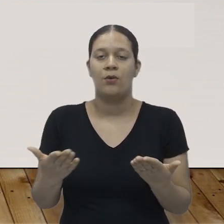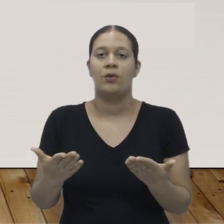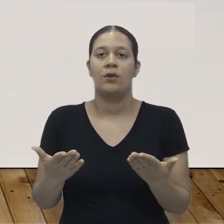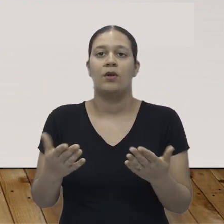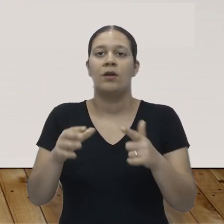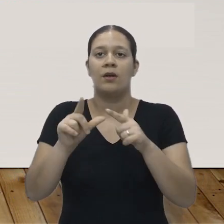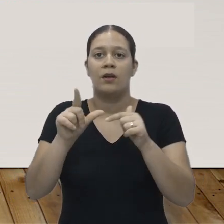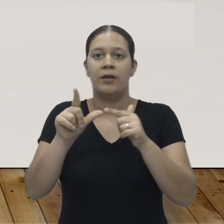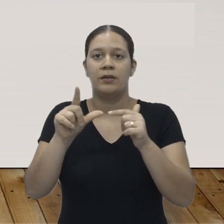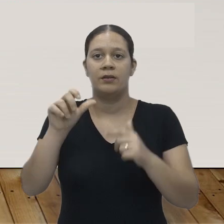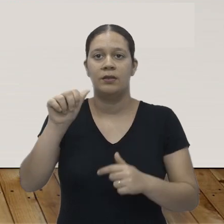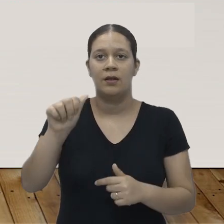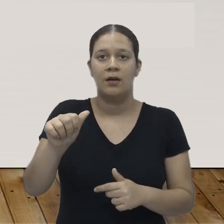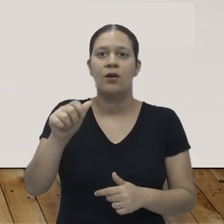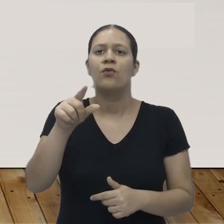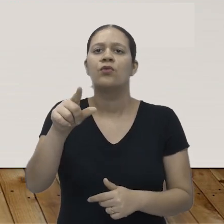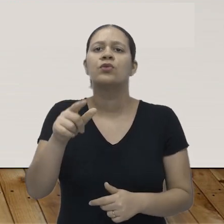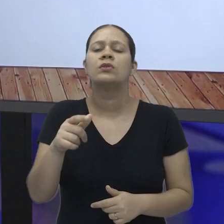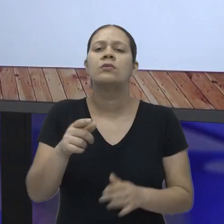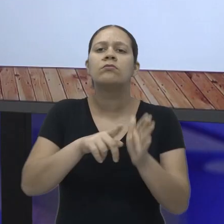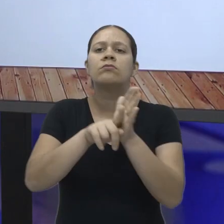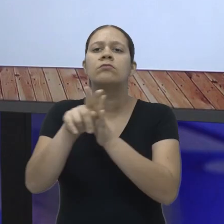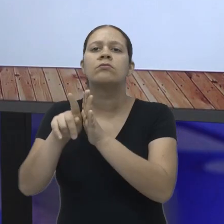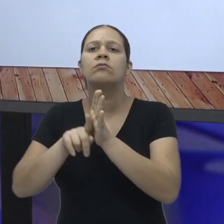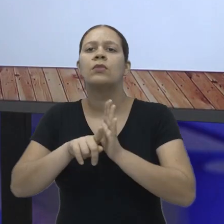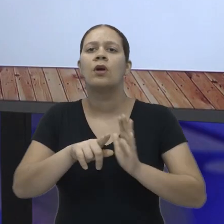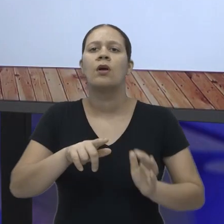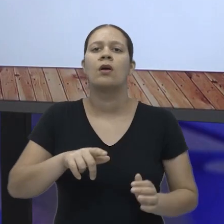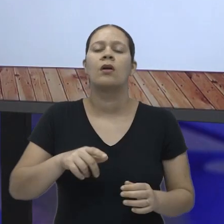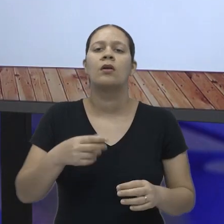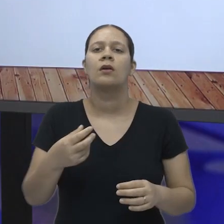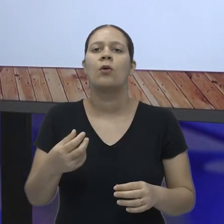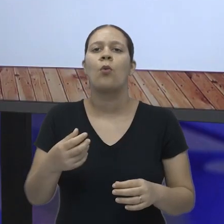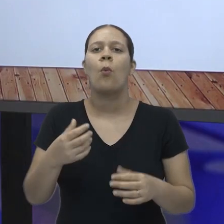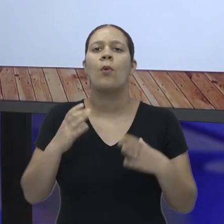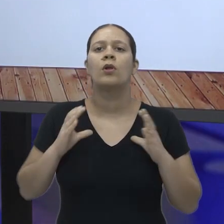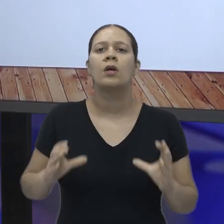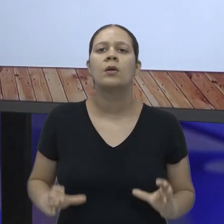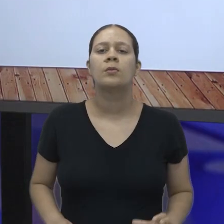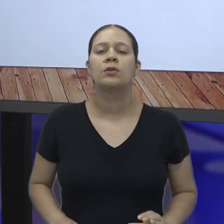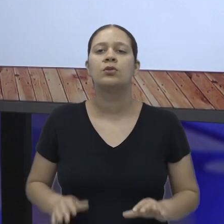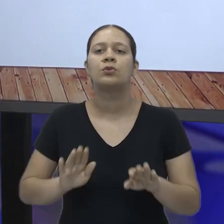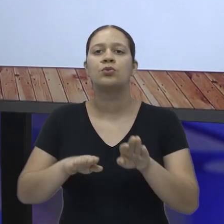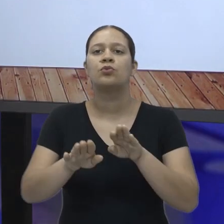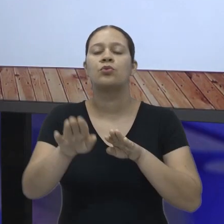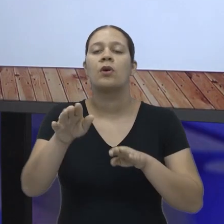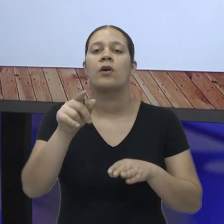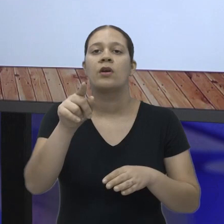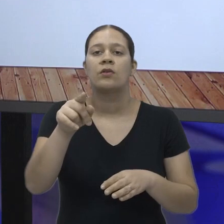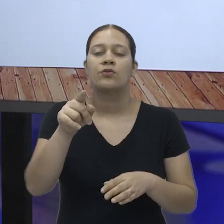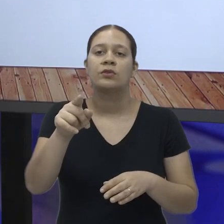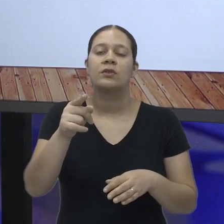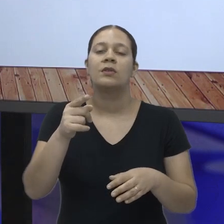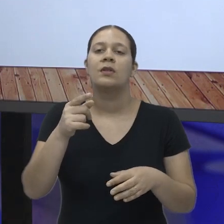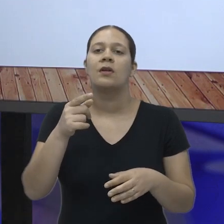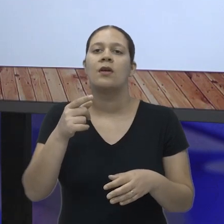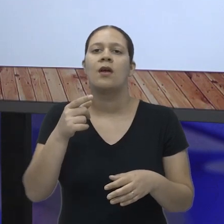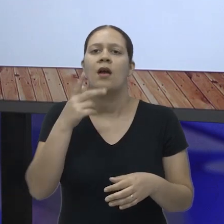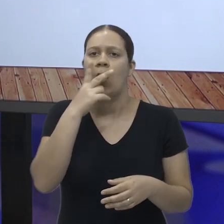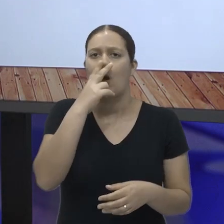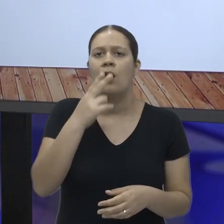responder. Letra A. Como você avalia a atitude dessa costureira? Isso é uma resposta